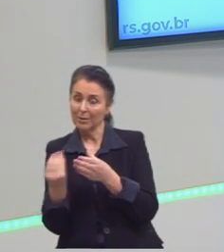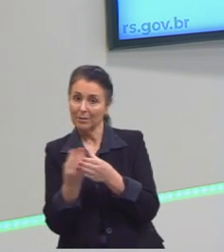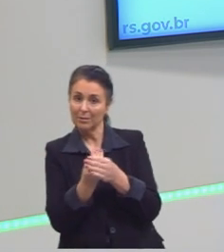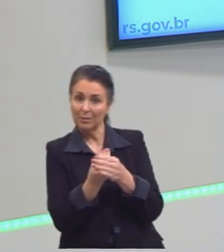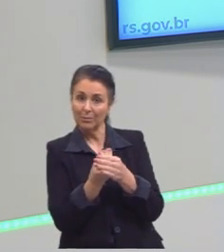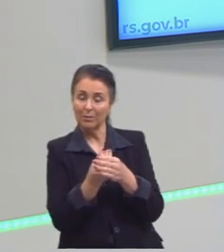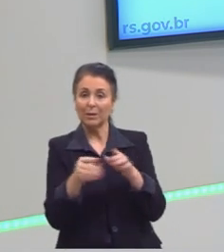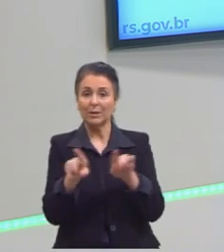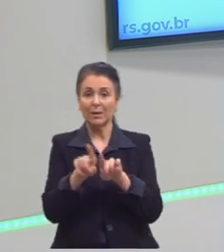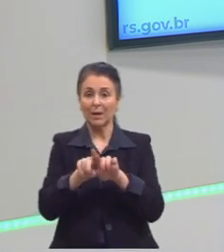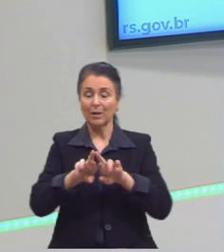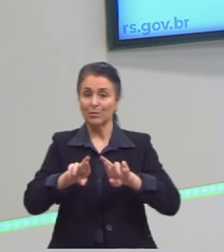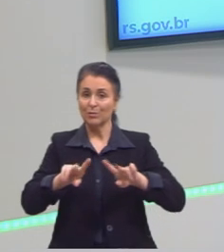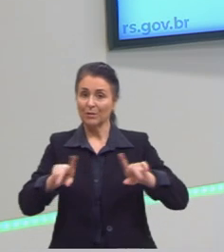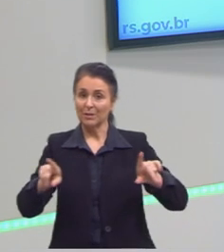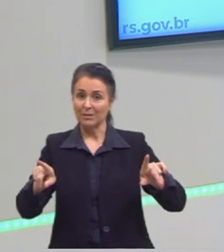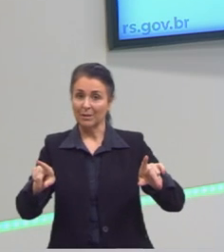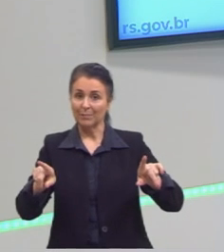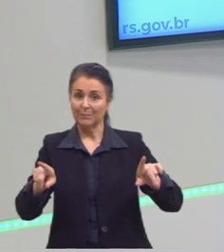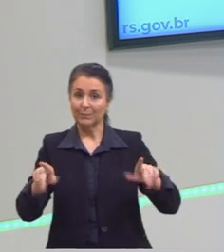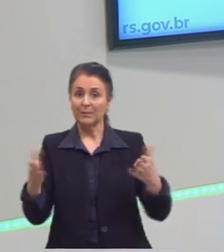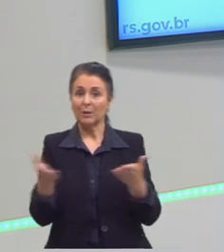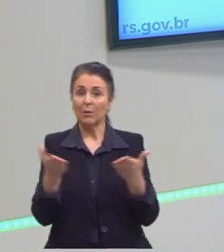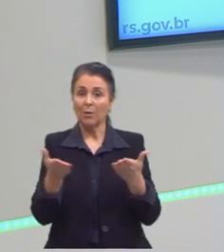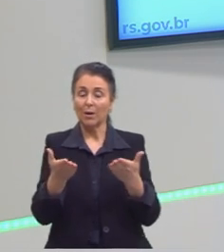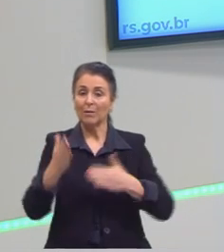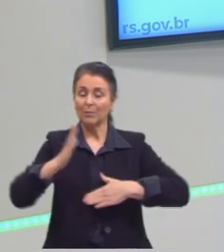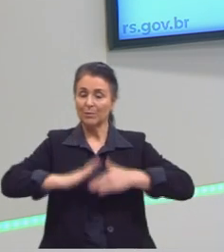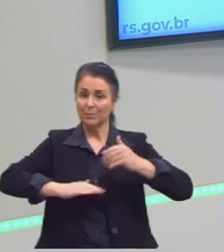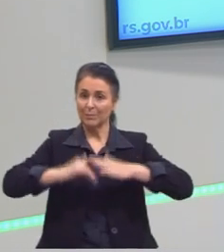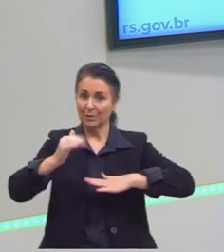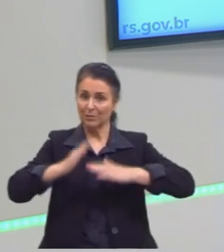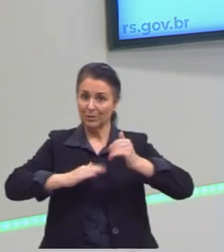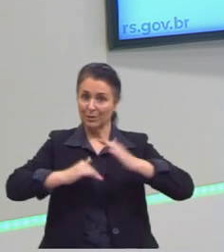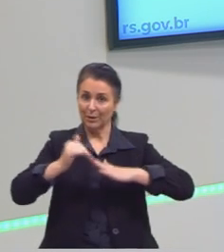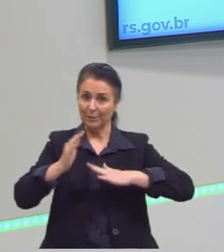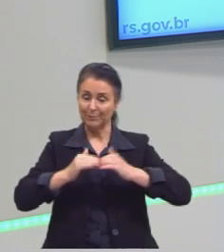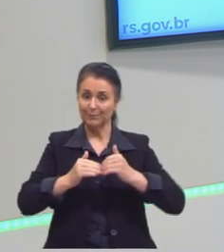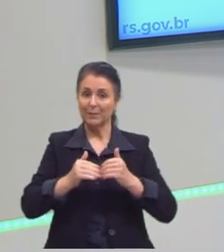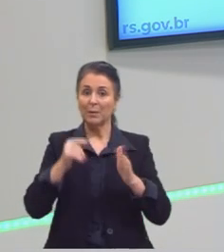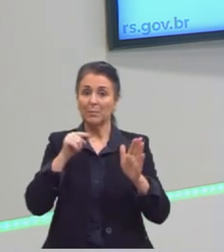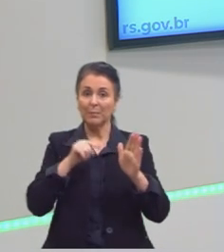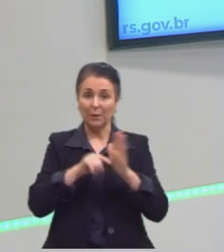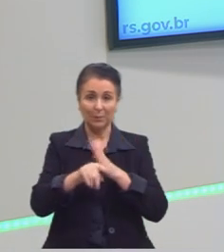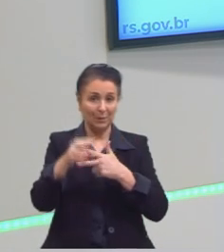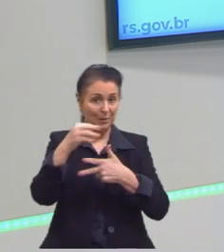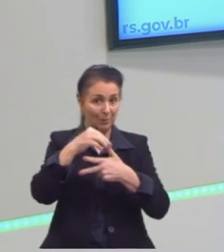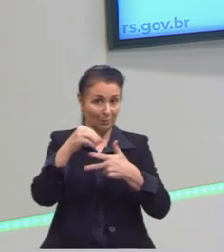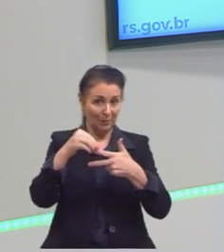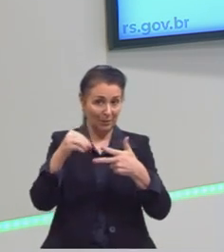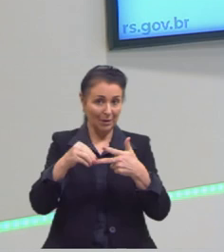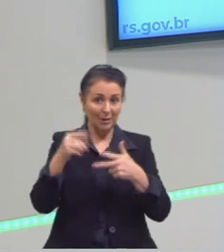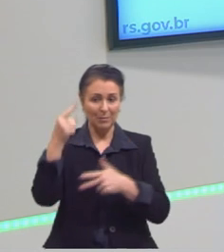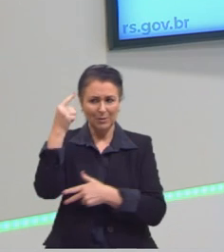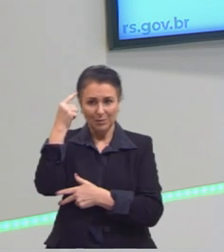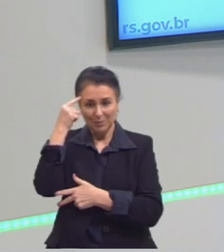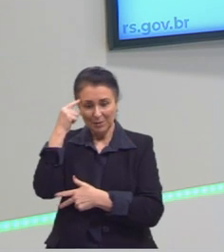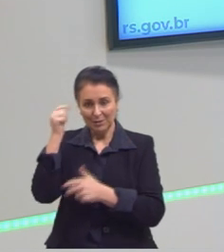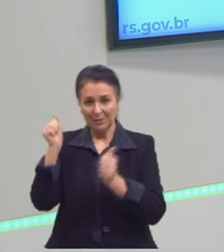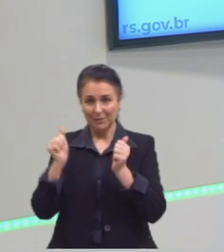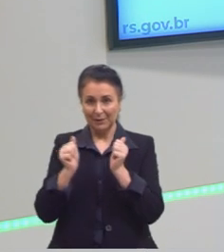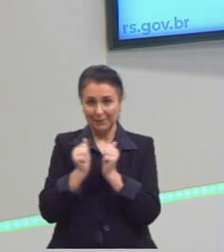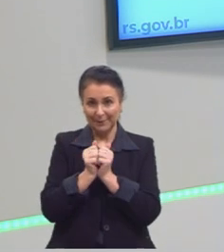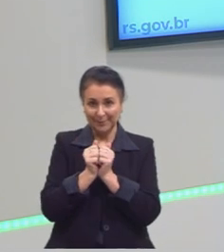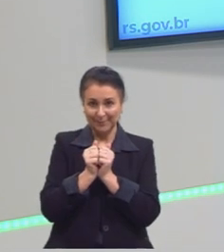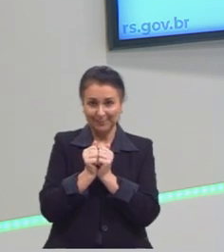Bom, então chega aquela hora boa, né? Vamos praticar. Então, trouxe para vocês aí questões do Enem para a gente pensar um pouco juntos,